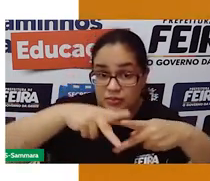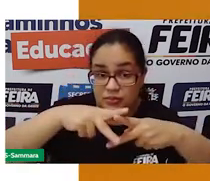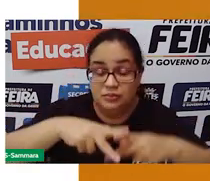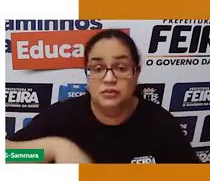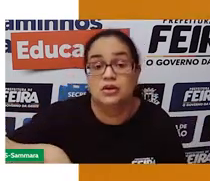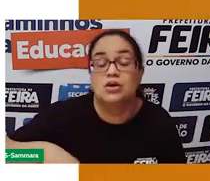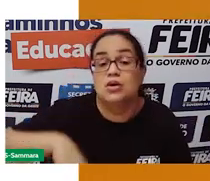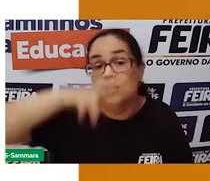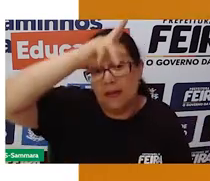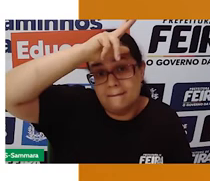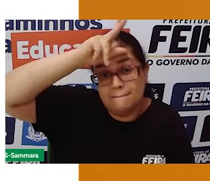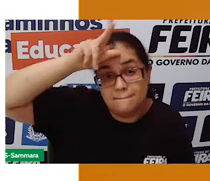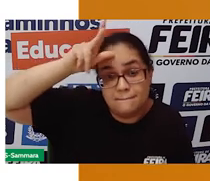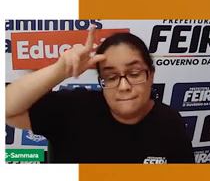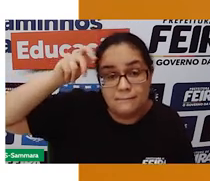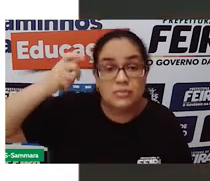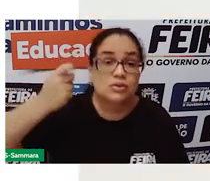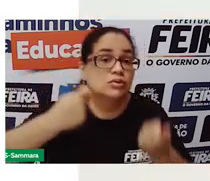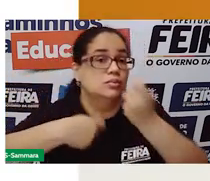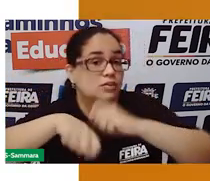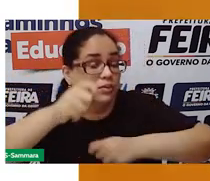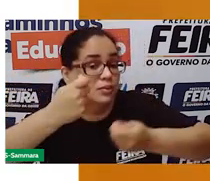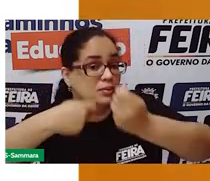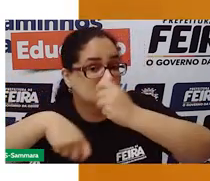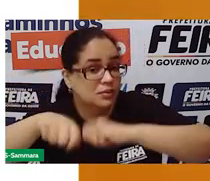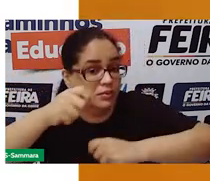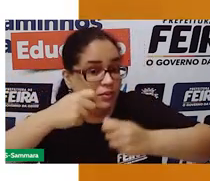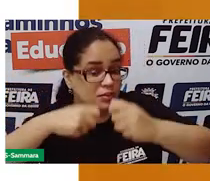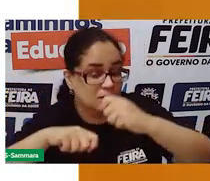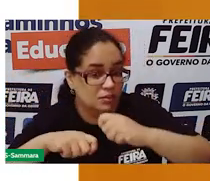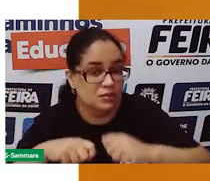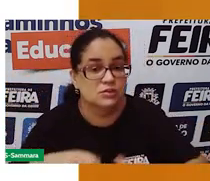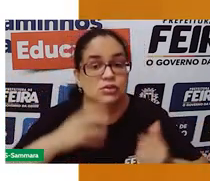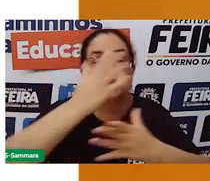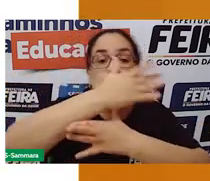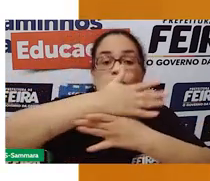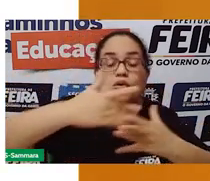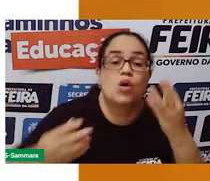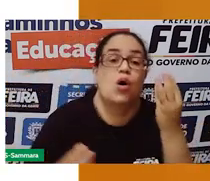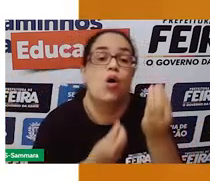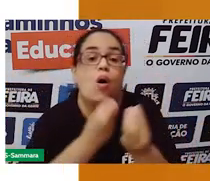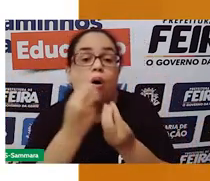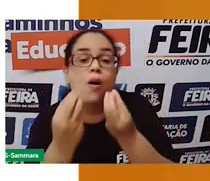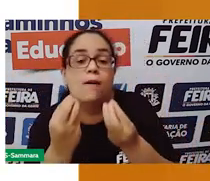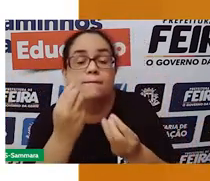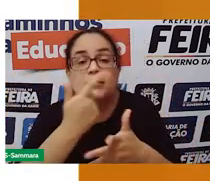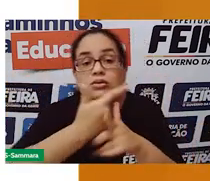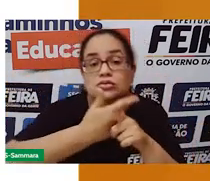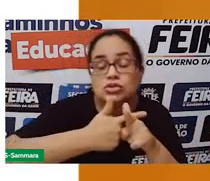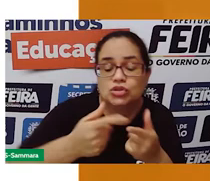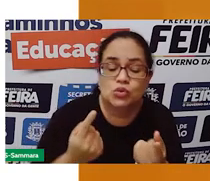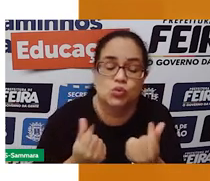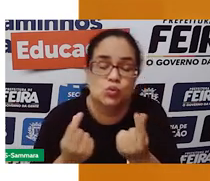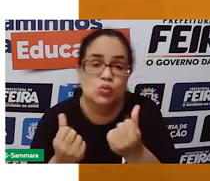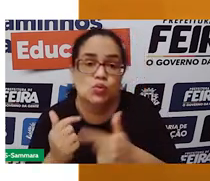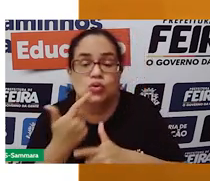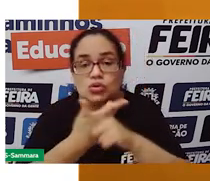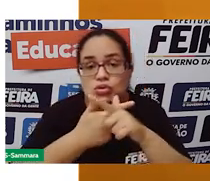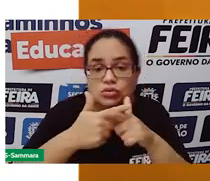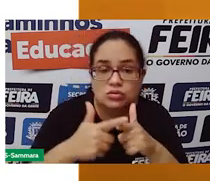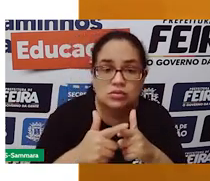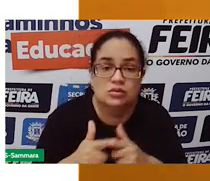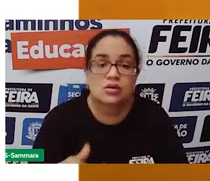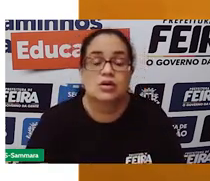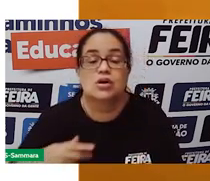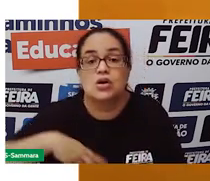prefeito é responsável por administrar o município. É a função dele decidir como vai ser distribuído o dinheiro público que vem dos impostos. O